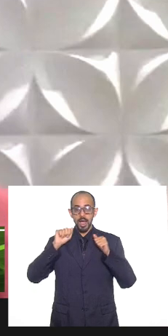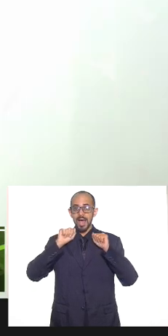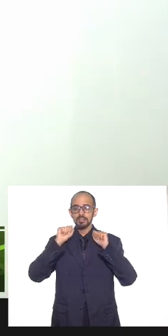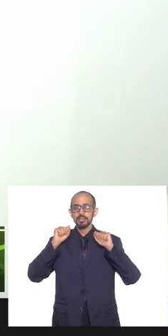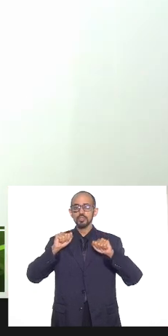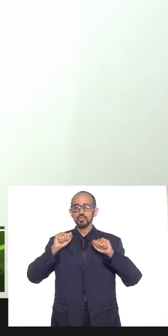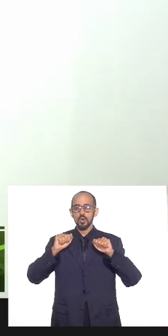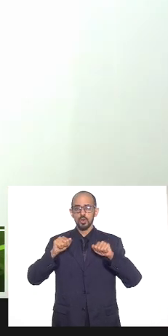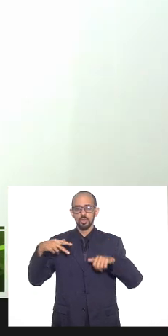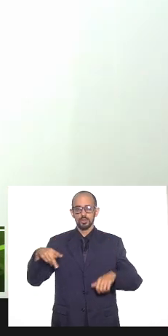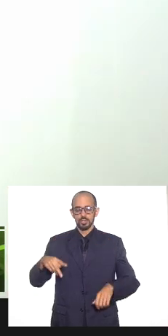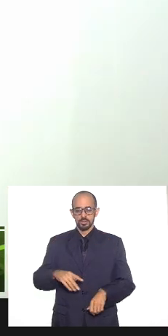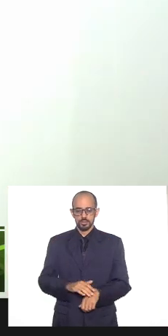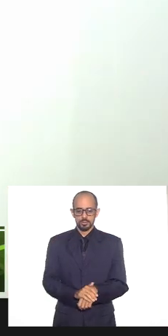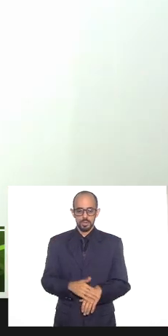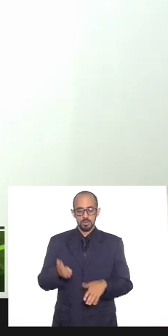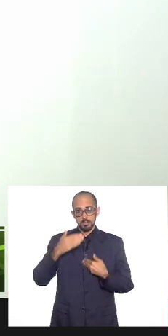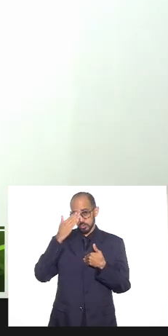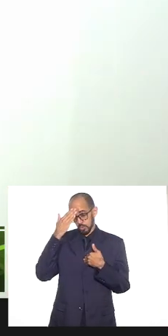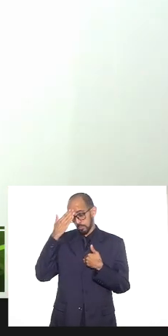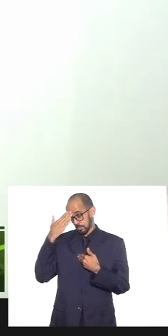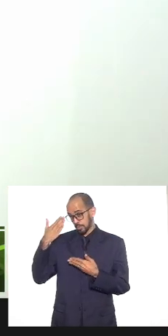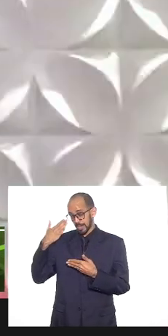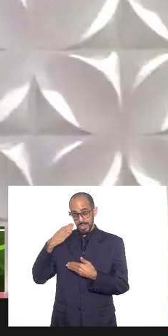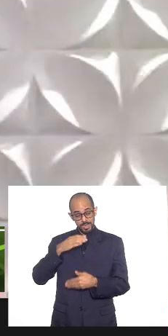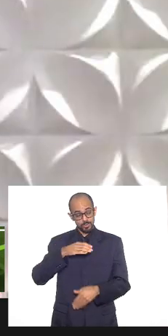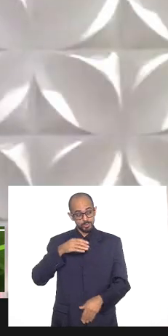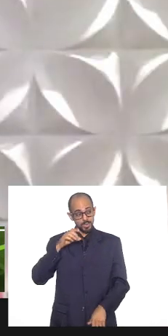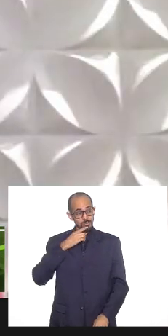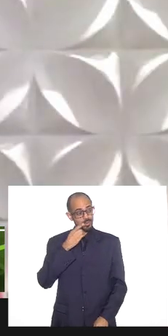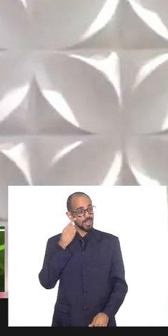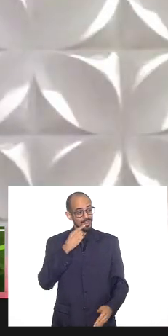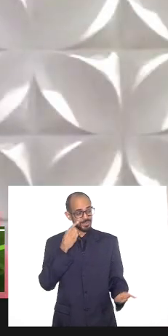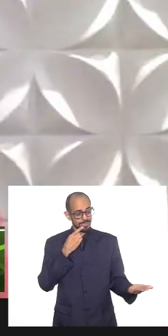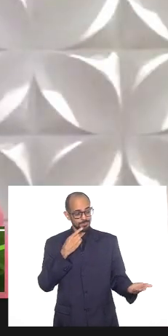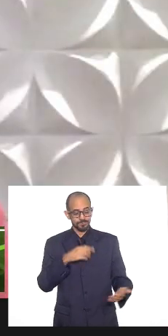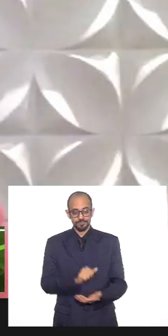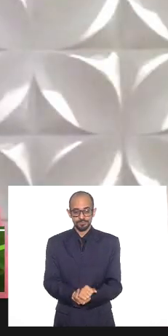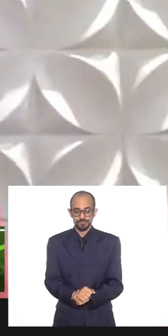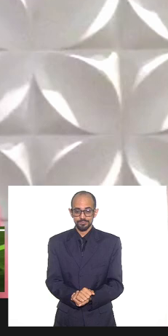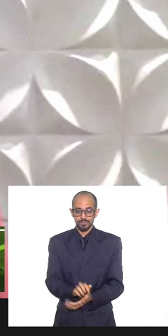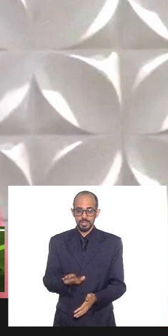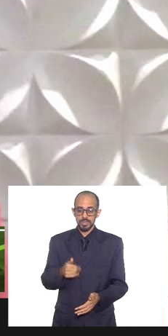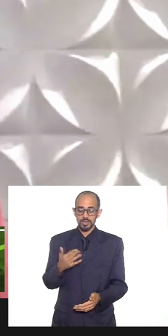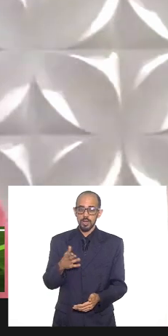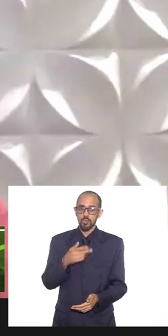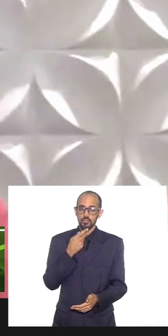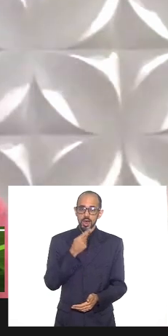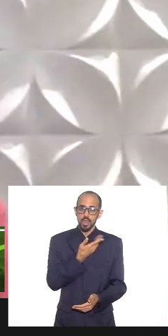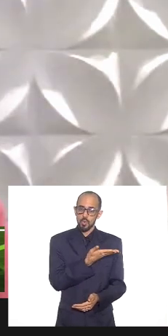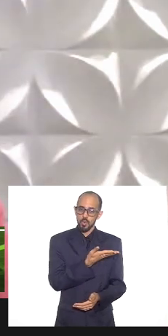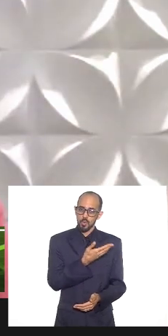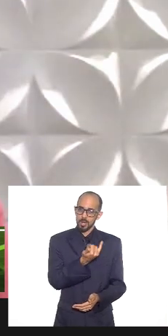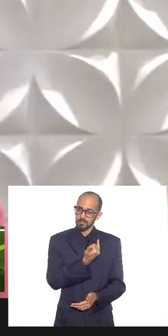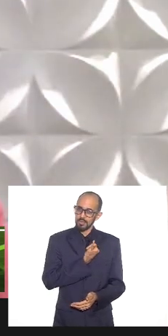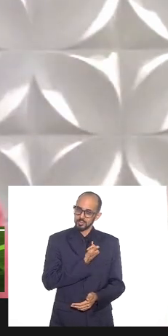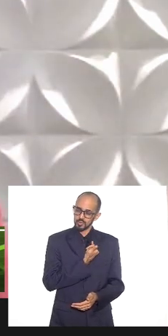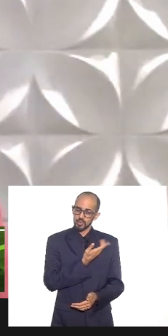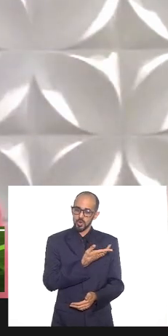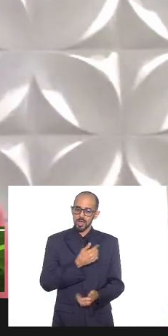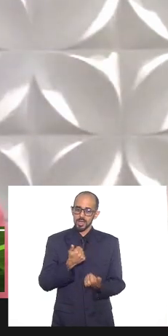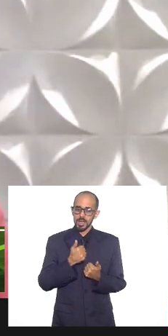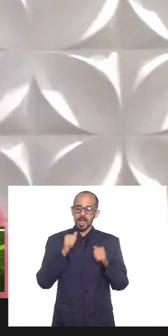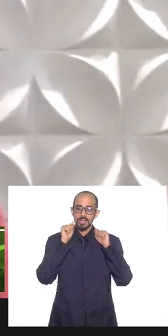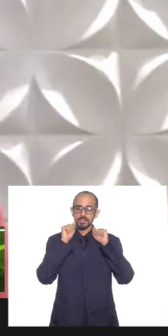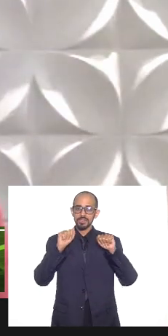chat aqui. Muitíssimo obrigada. Então, presente também, como disse a nossa vice-presidente, as assessorias do deputado